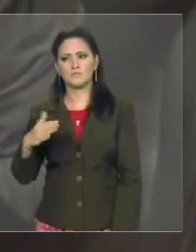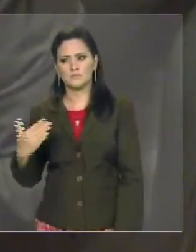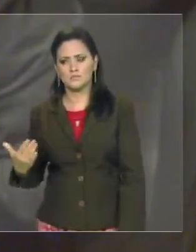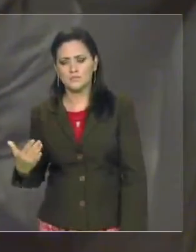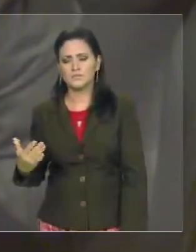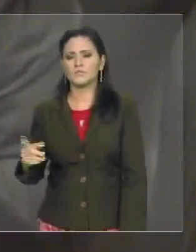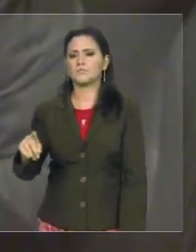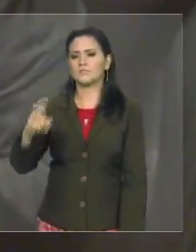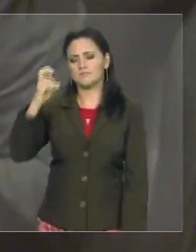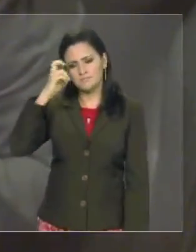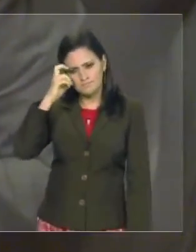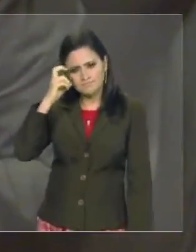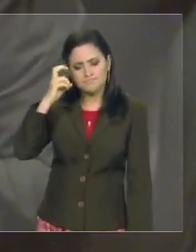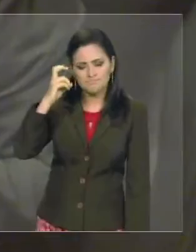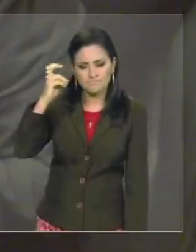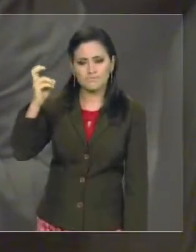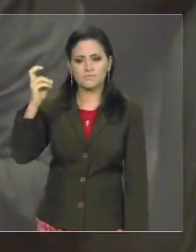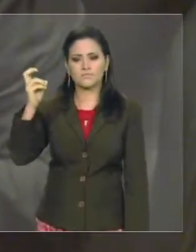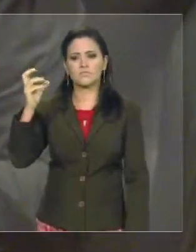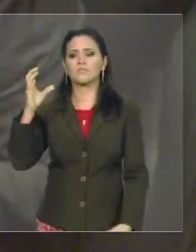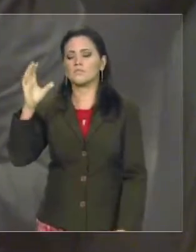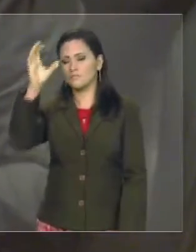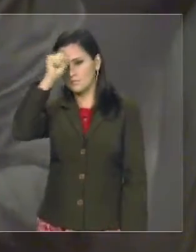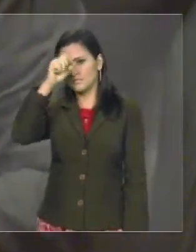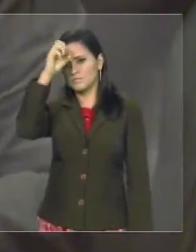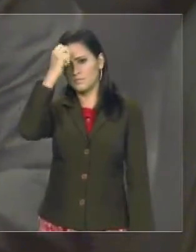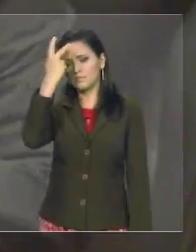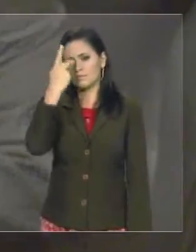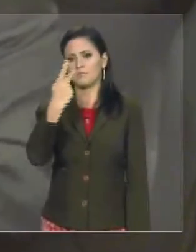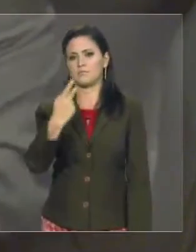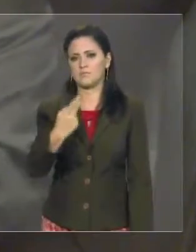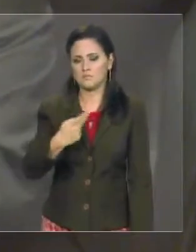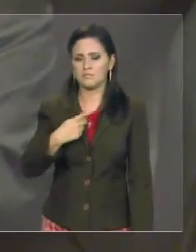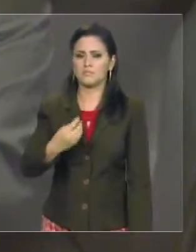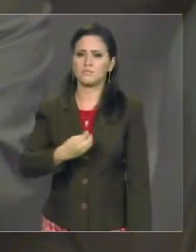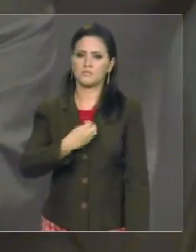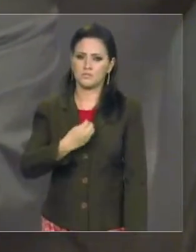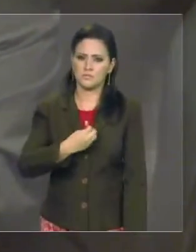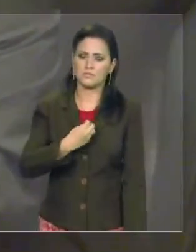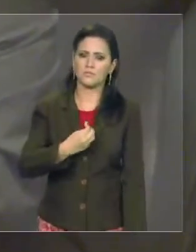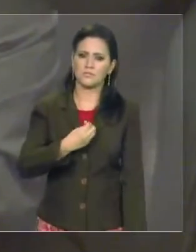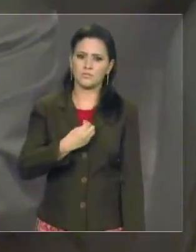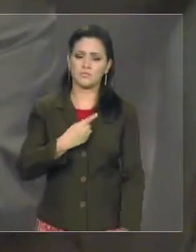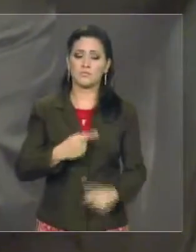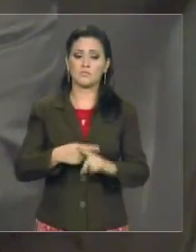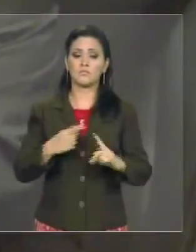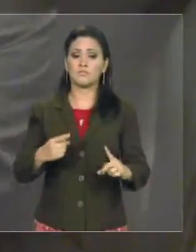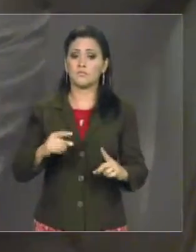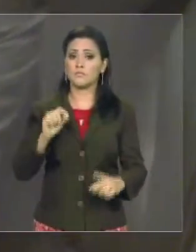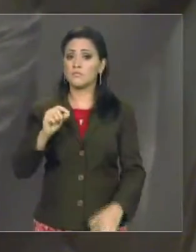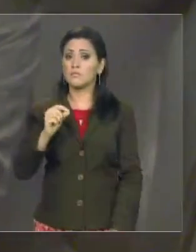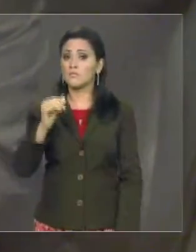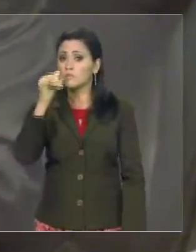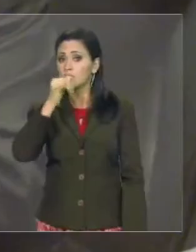homem sábio, você aprende com seus próprios erros, mas o tolo aprende com os erros dos outros. Muito obrigado.